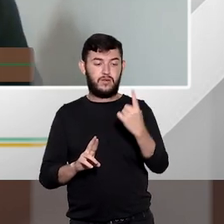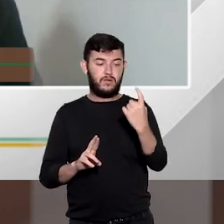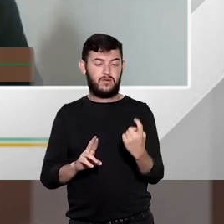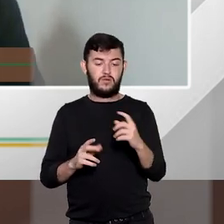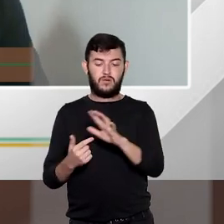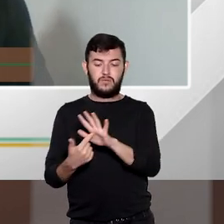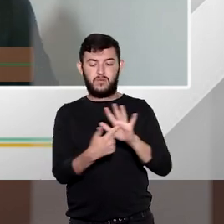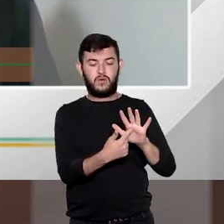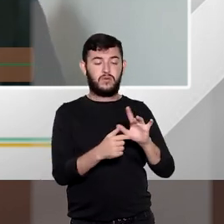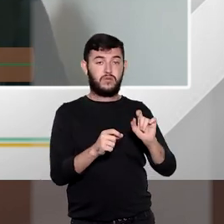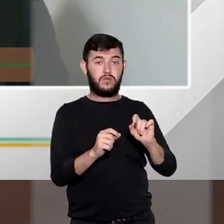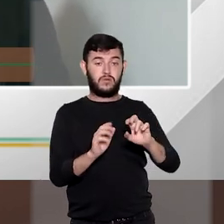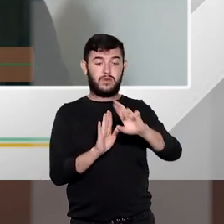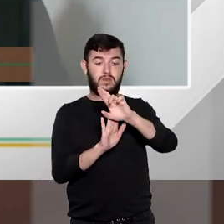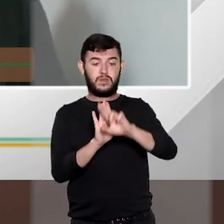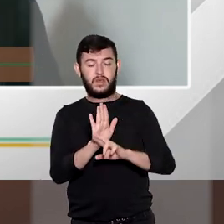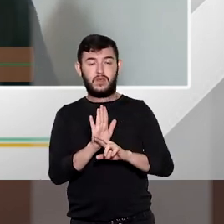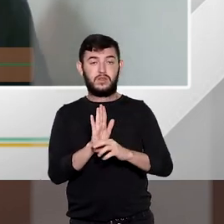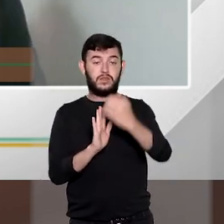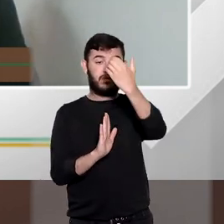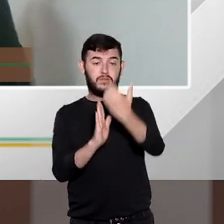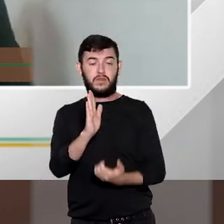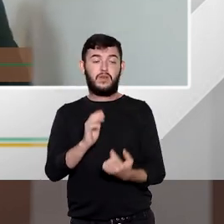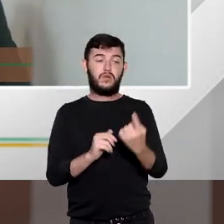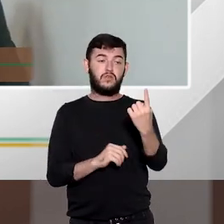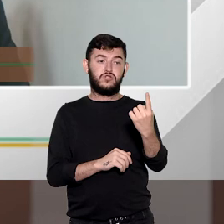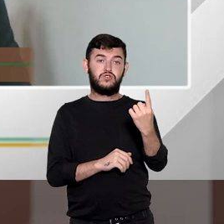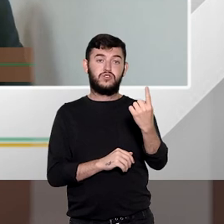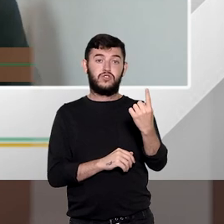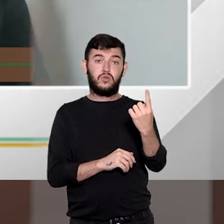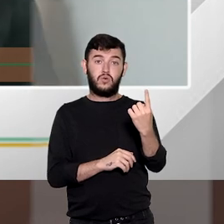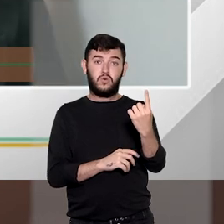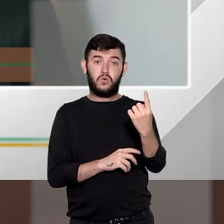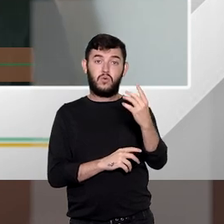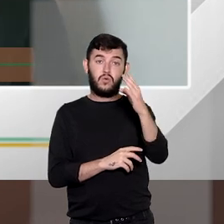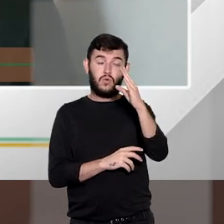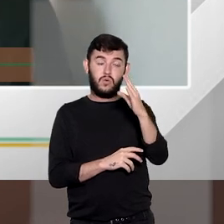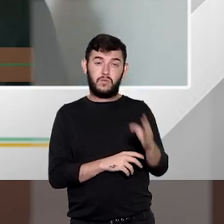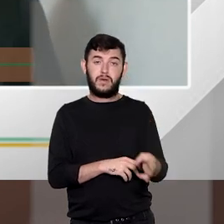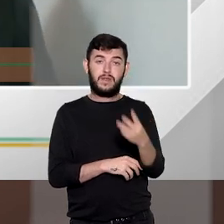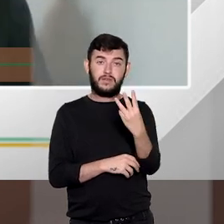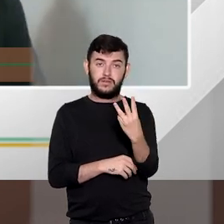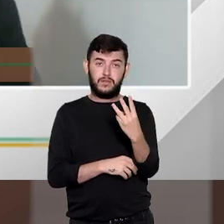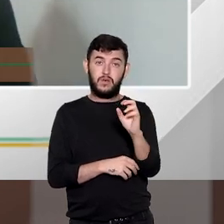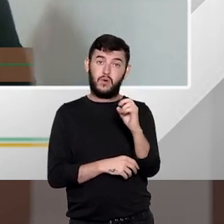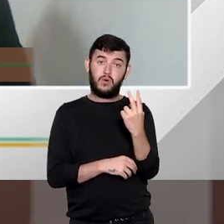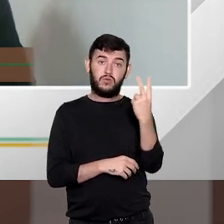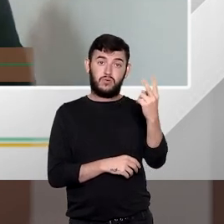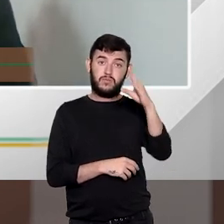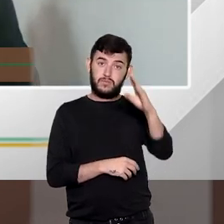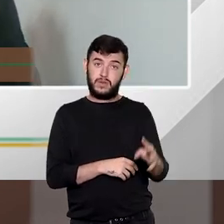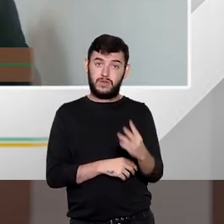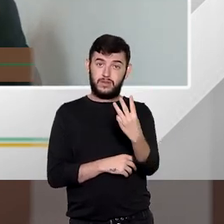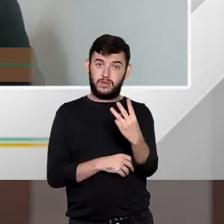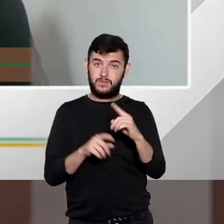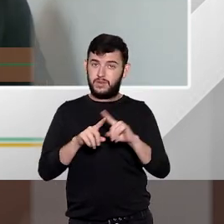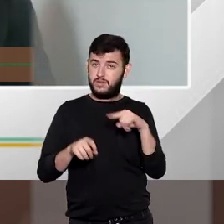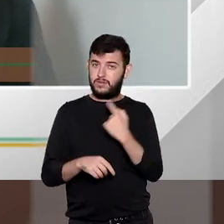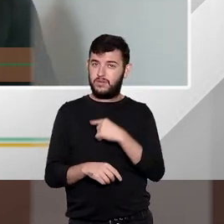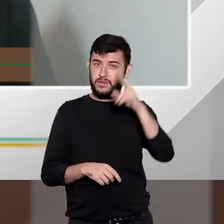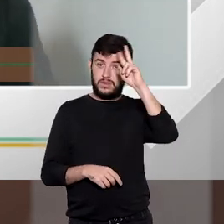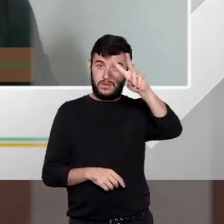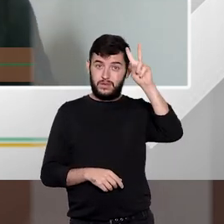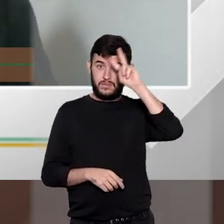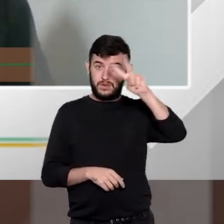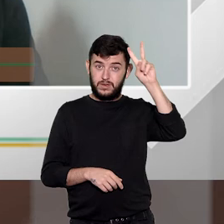diminuição de um a dois terços lembrando que aqui o legislador ele adota a teoria objetiva